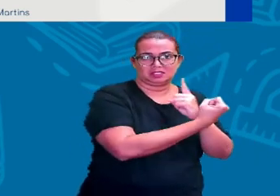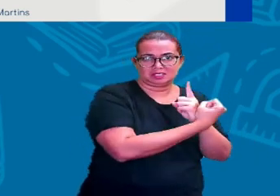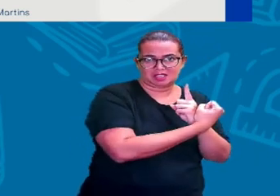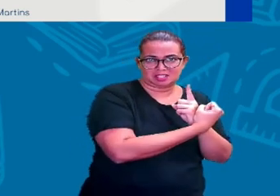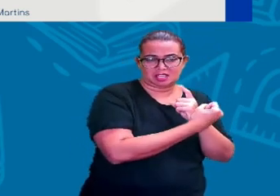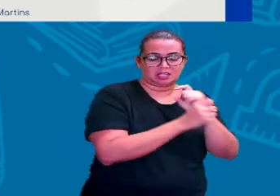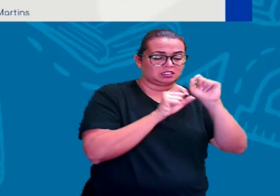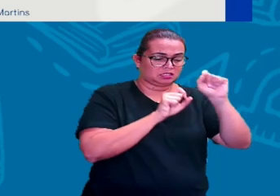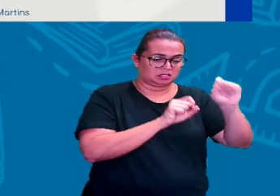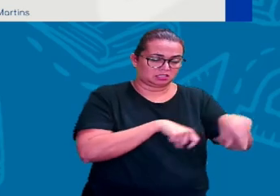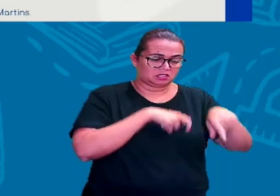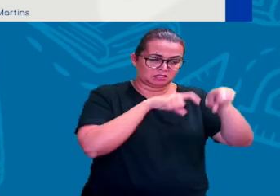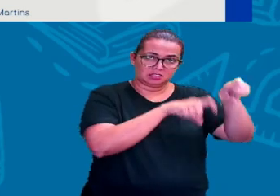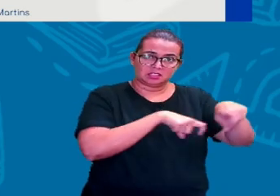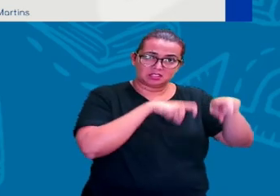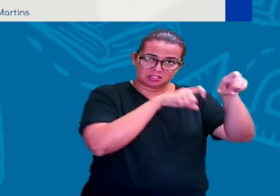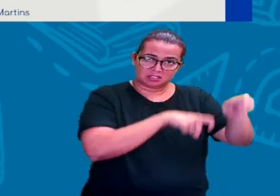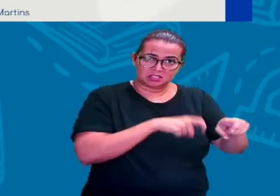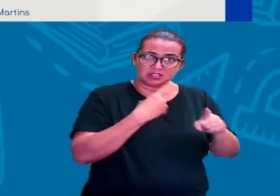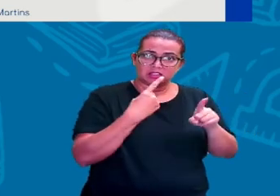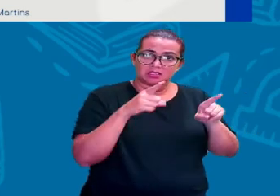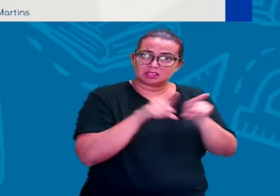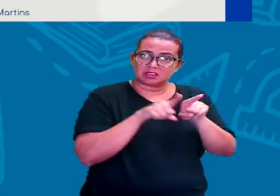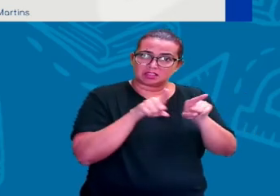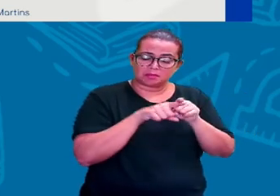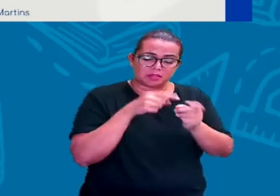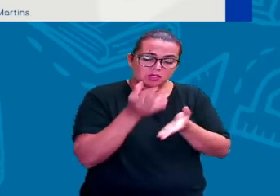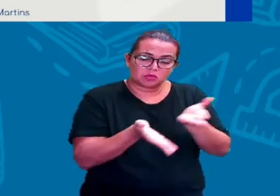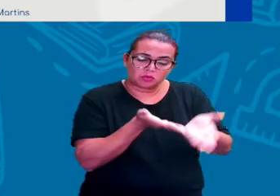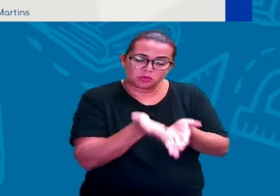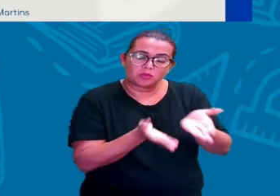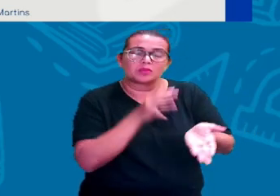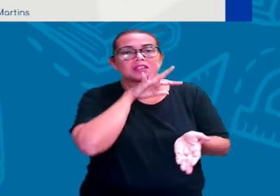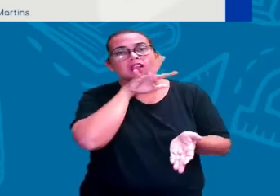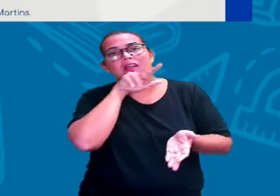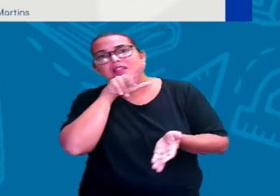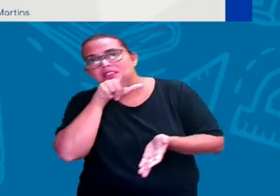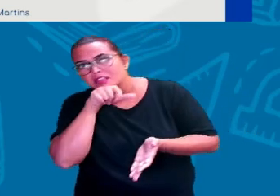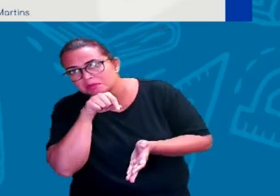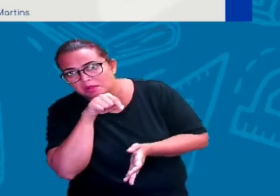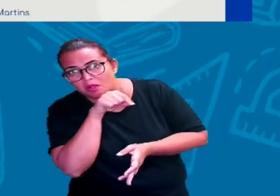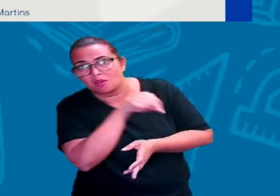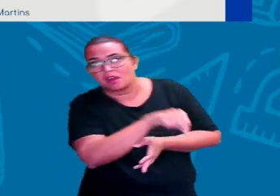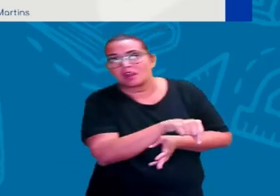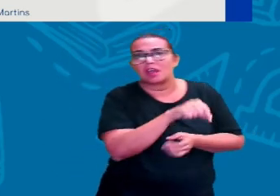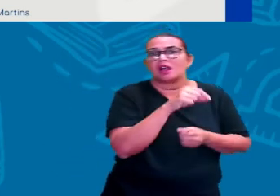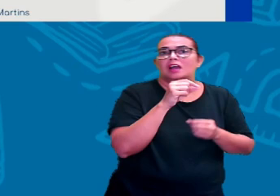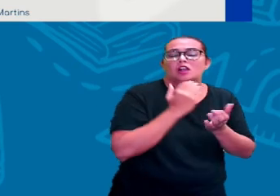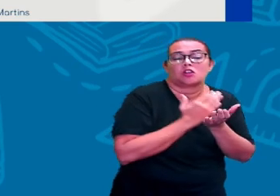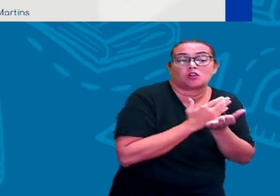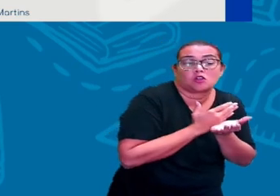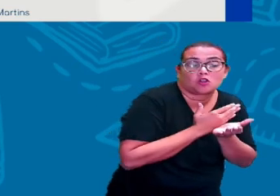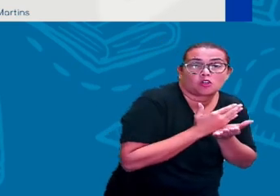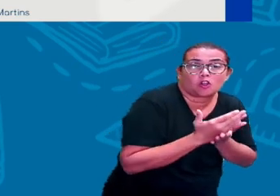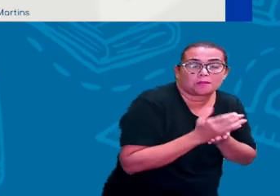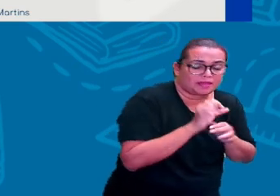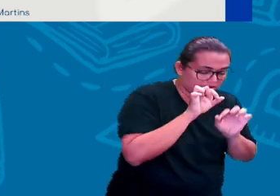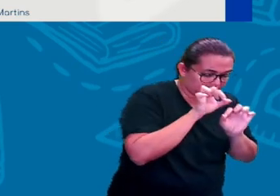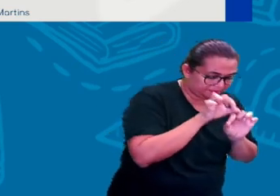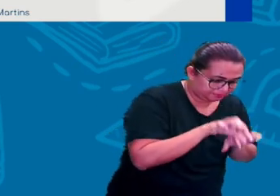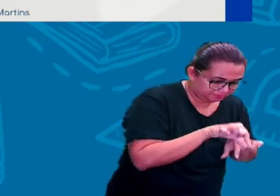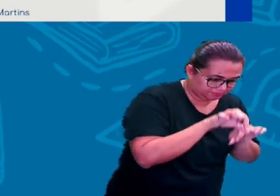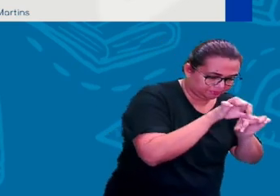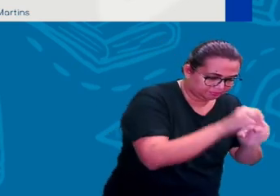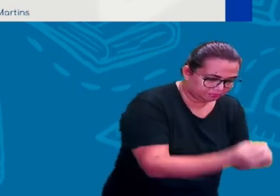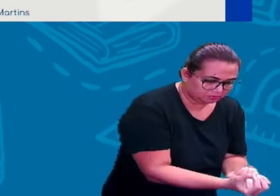Porque os seres humanos, eles começam a desenvolver técnicas de plantio, ou seja, vão plantar o seu próprio alimento. E também